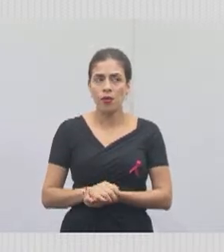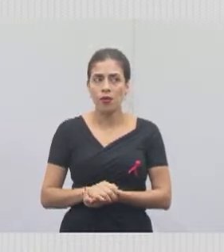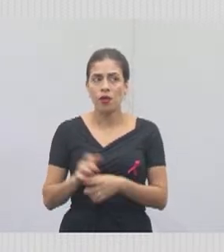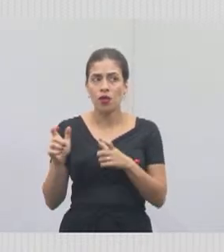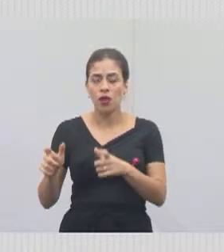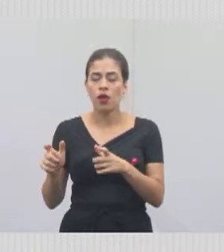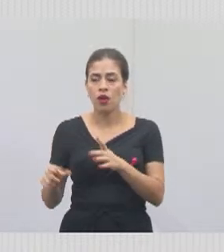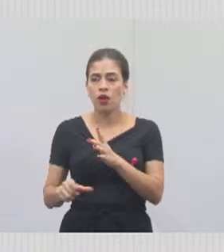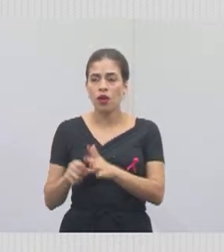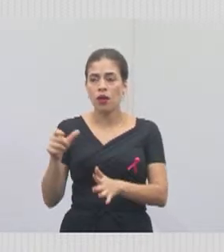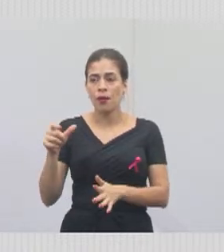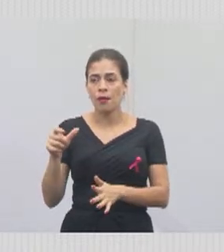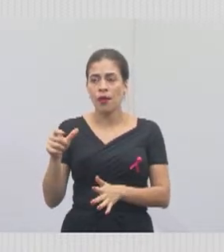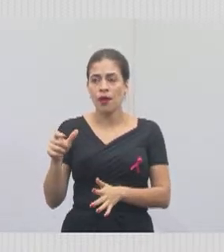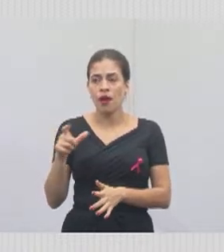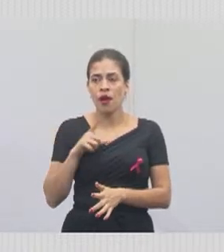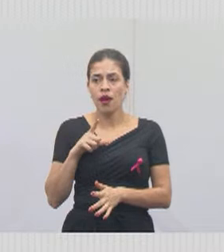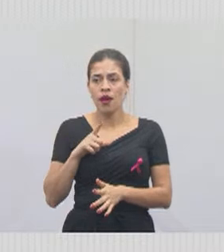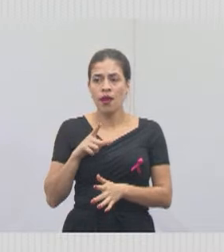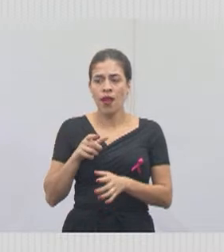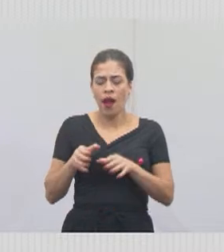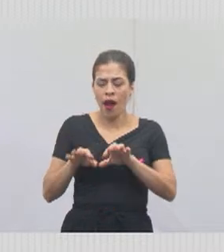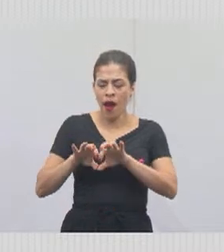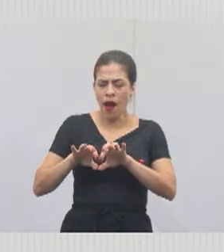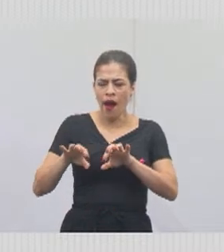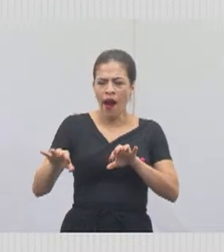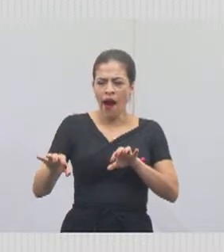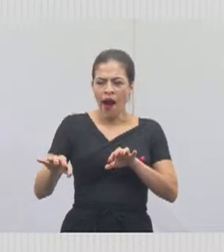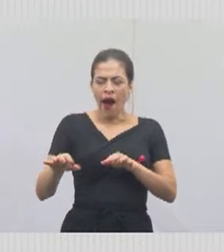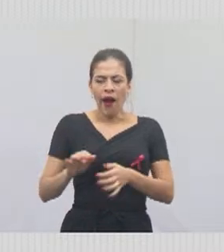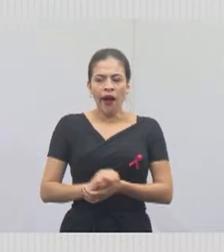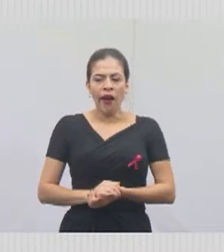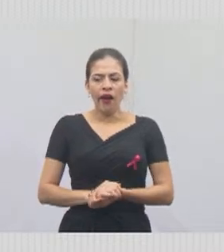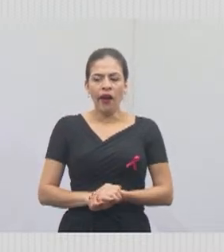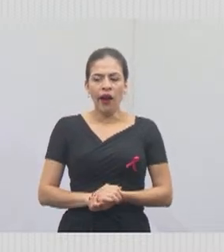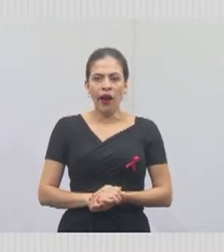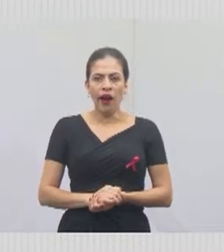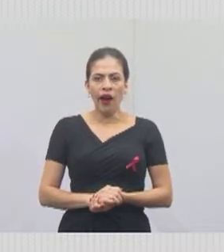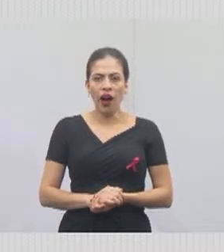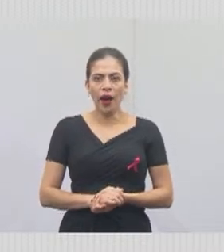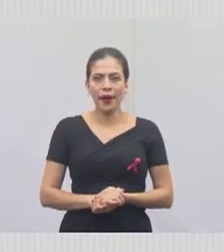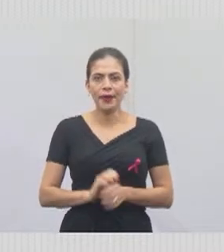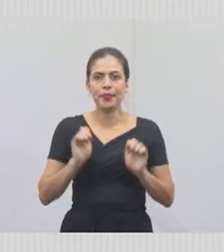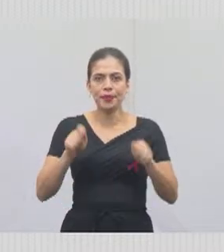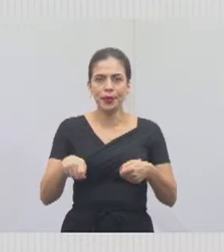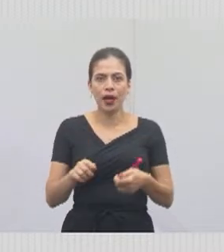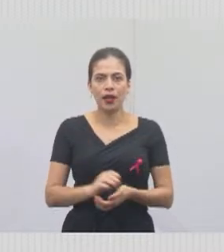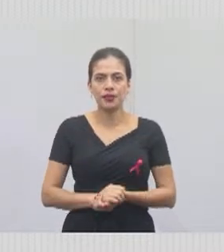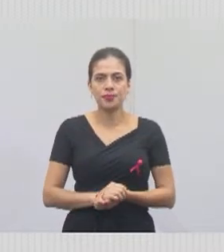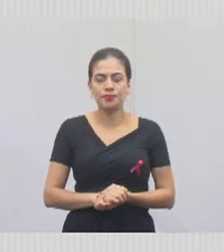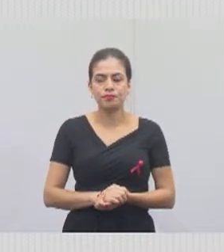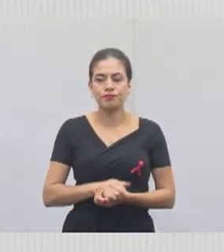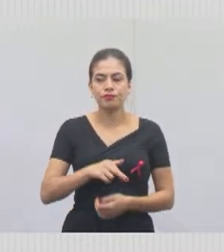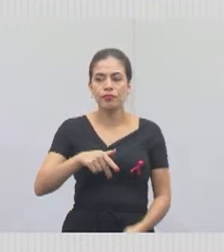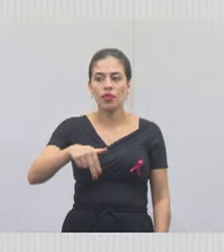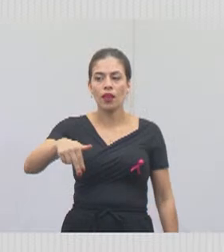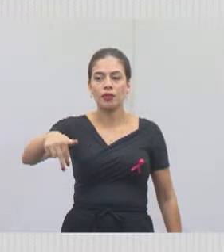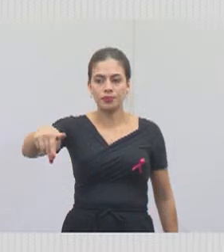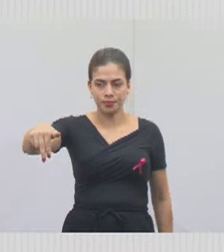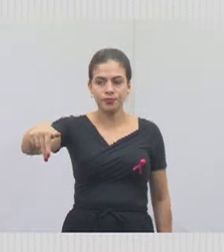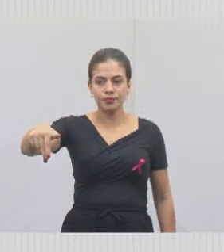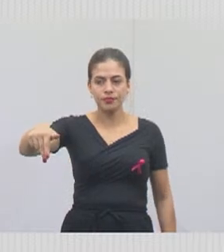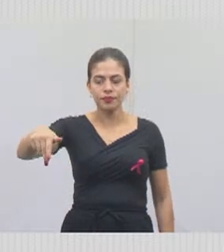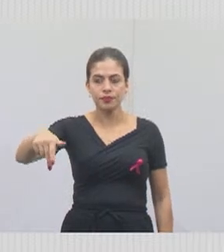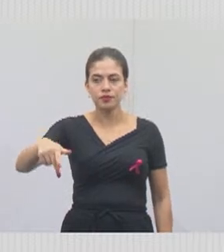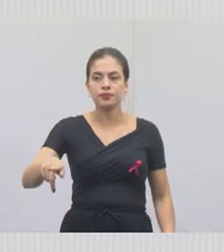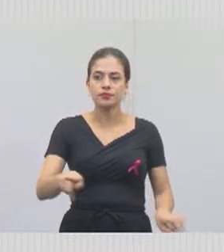serão colocadas aquelas aduelas. Com isso, possibilitar aí a passagem das pessoas